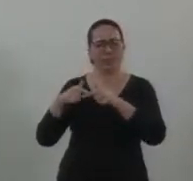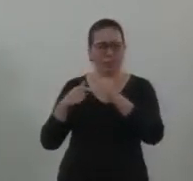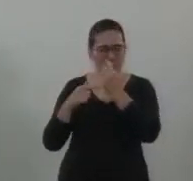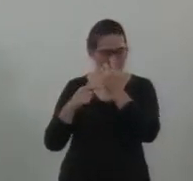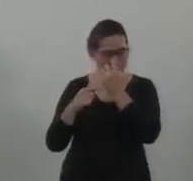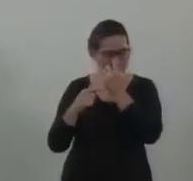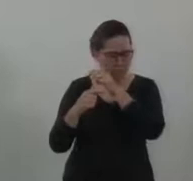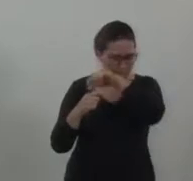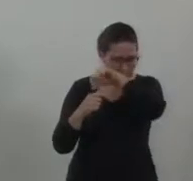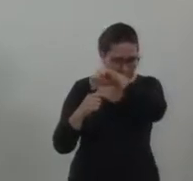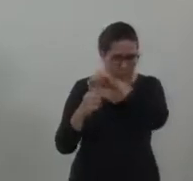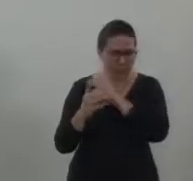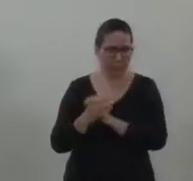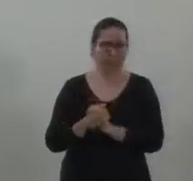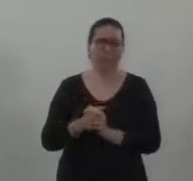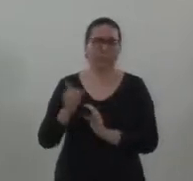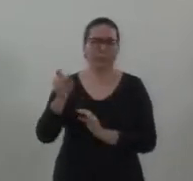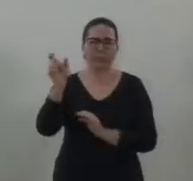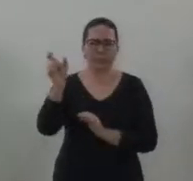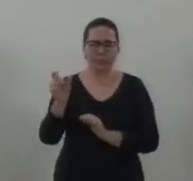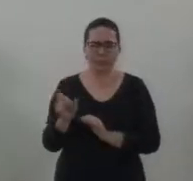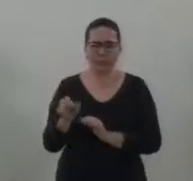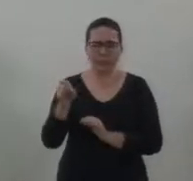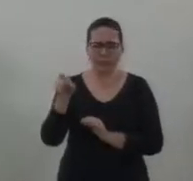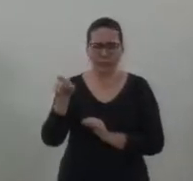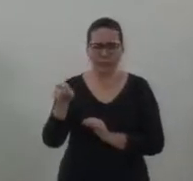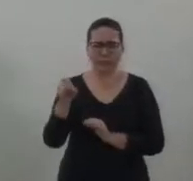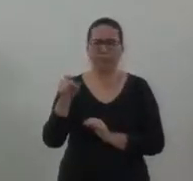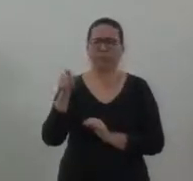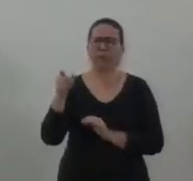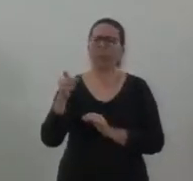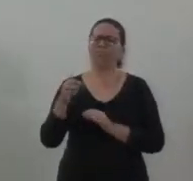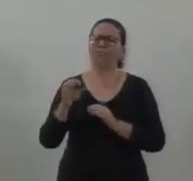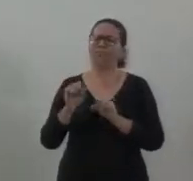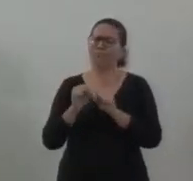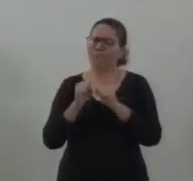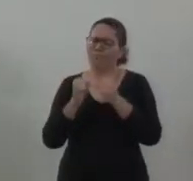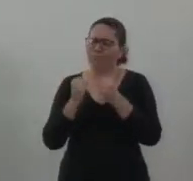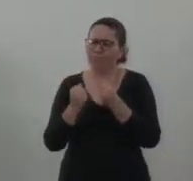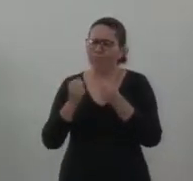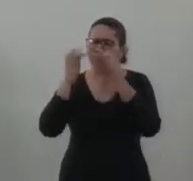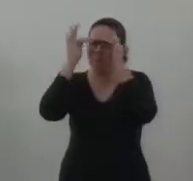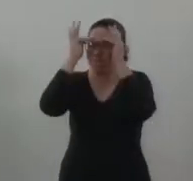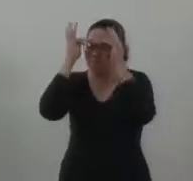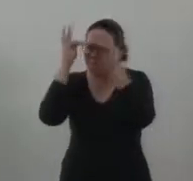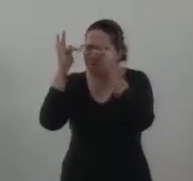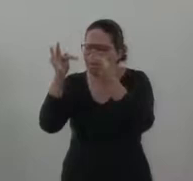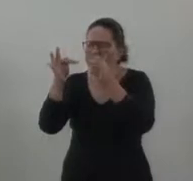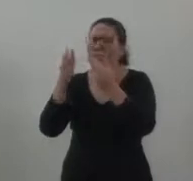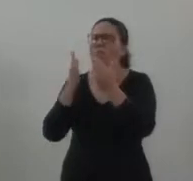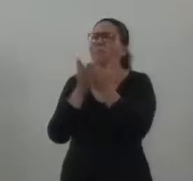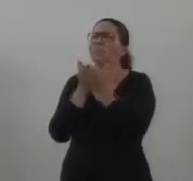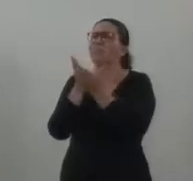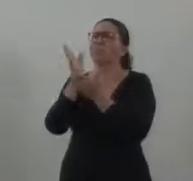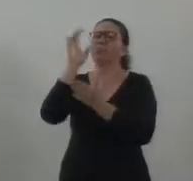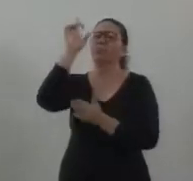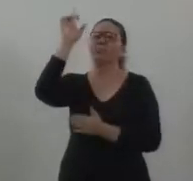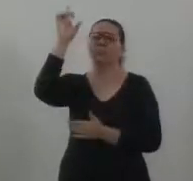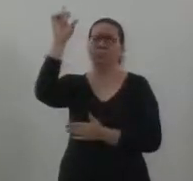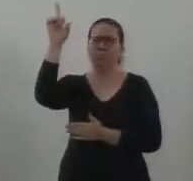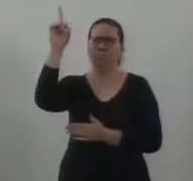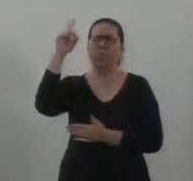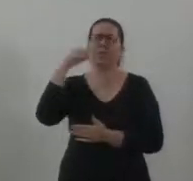uma pessoa extremamente dedicada às coisas de Deus, eu tenho